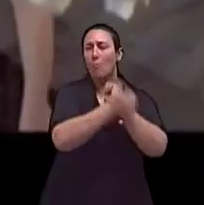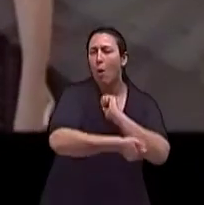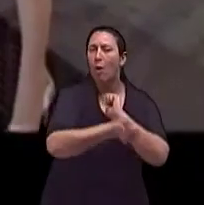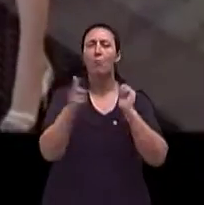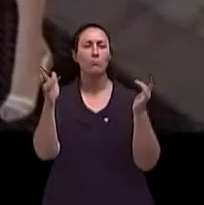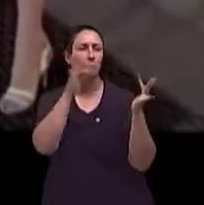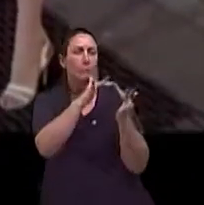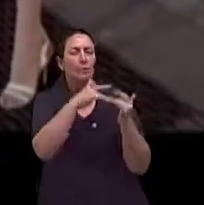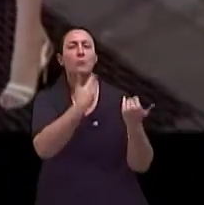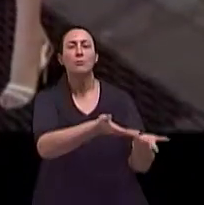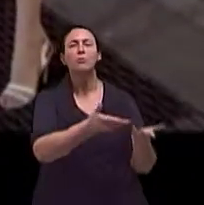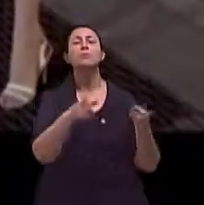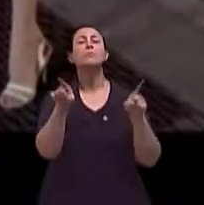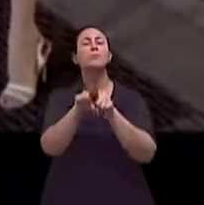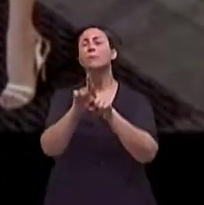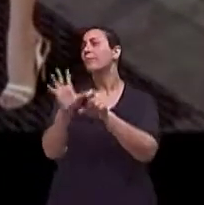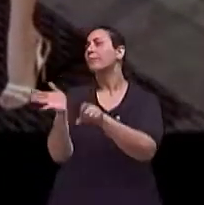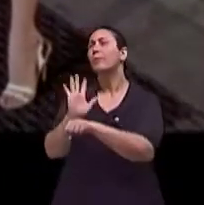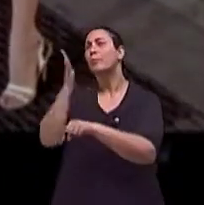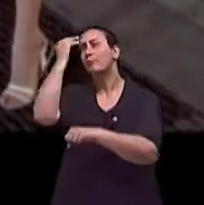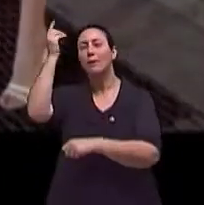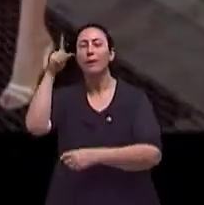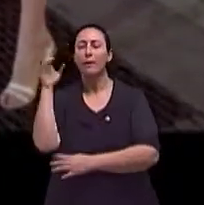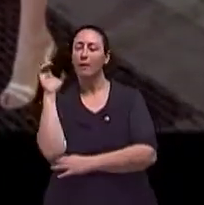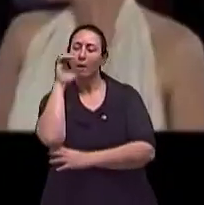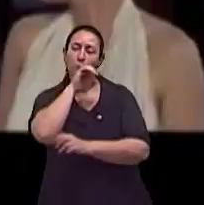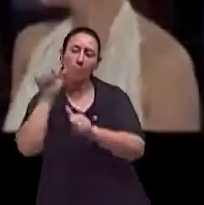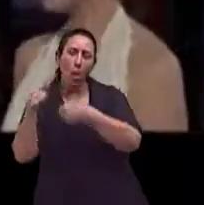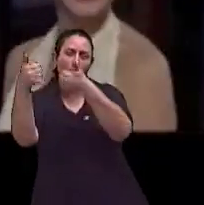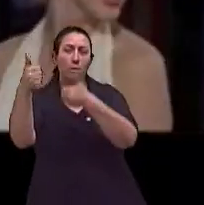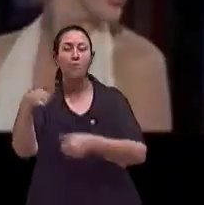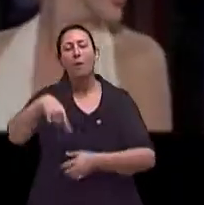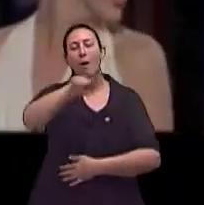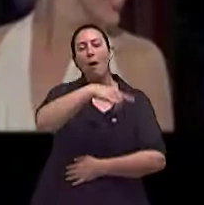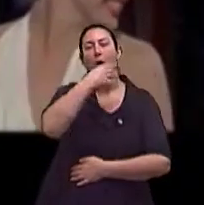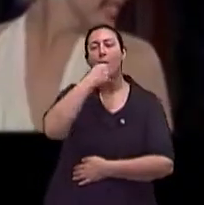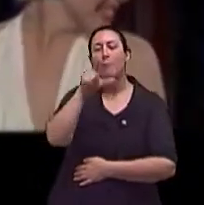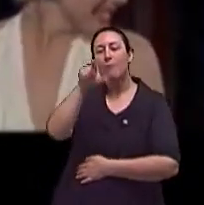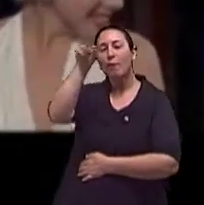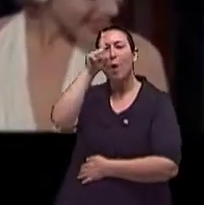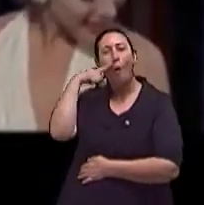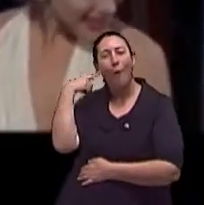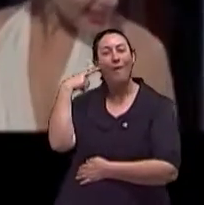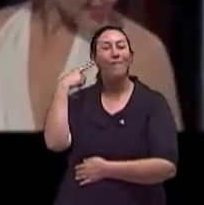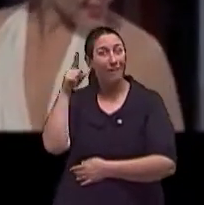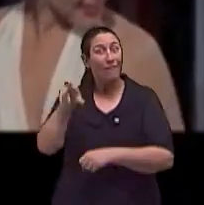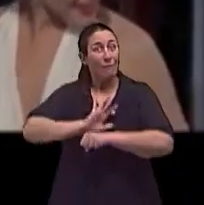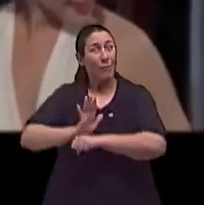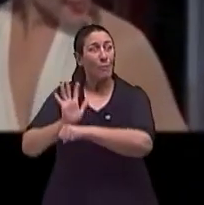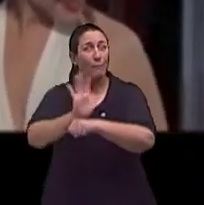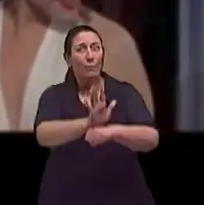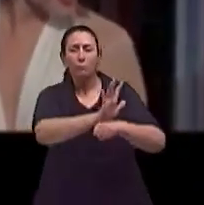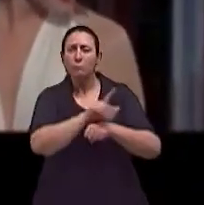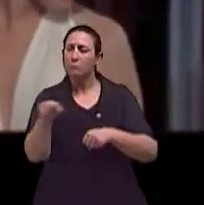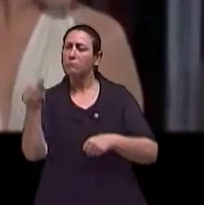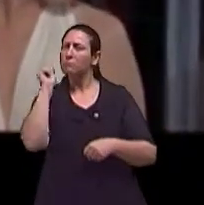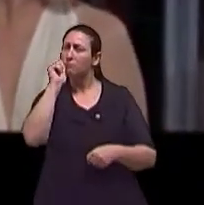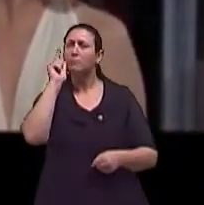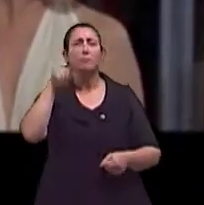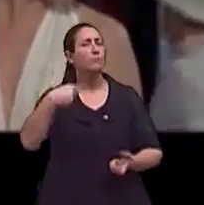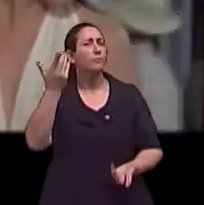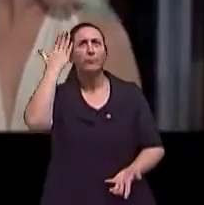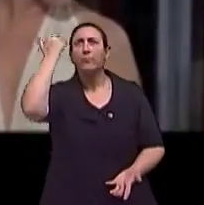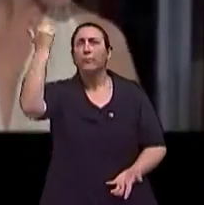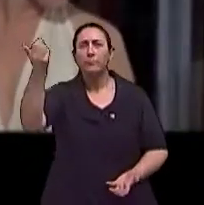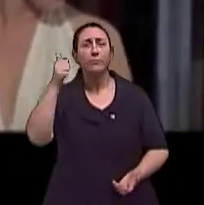famosíssimos, como Quanto Mais Quente Melhor, Como Os Homens Preferem as Loiras, filmes que repercutem até hoje. Acho que a Merlin é uma mulher